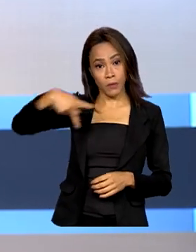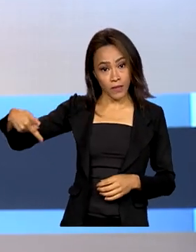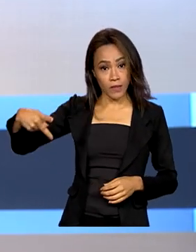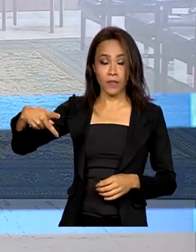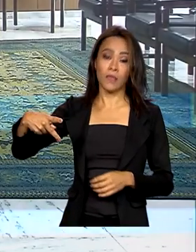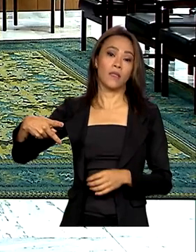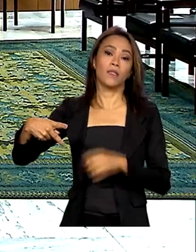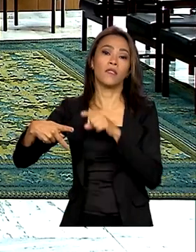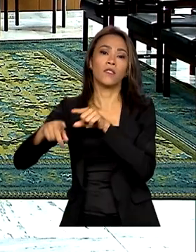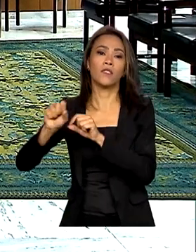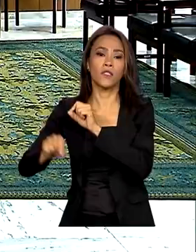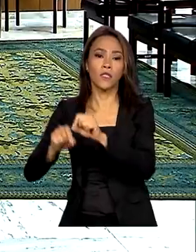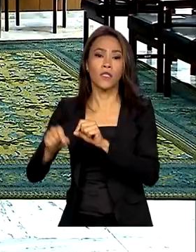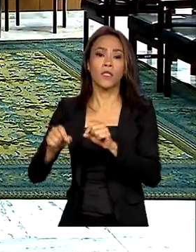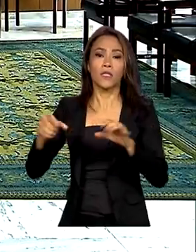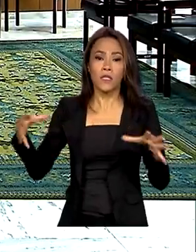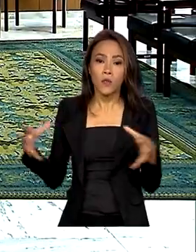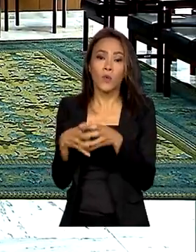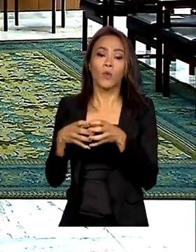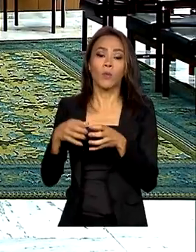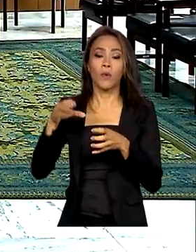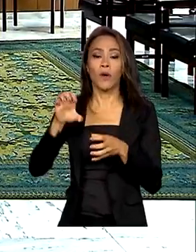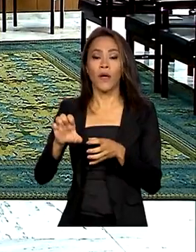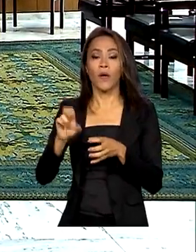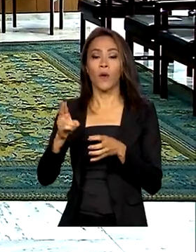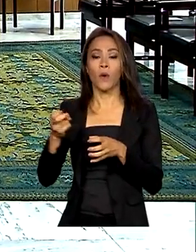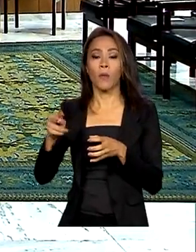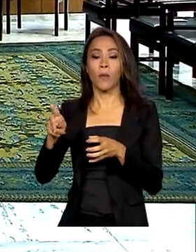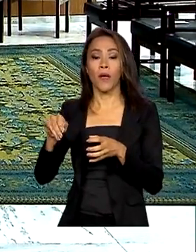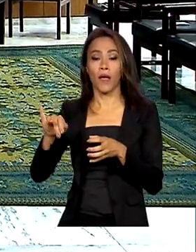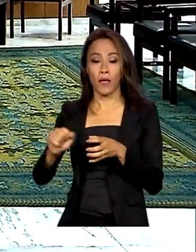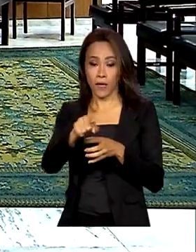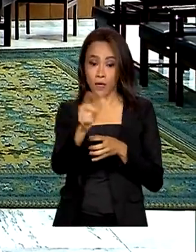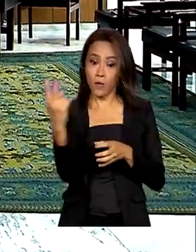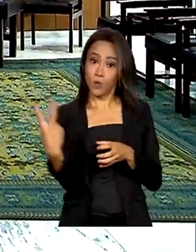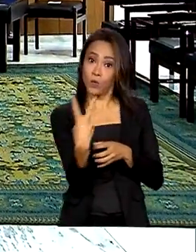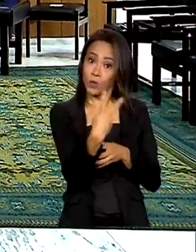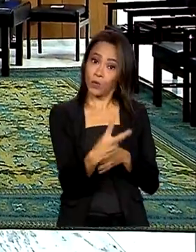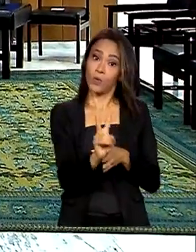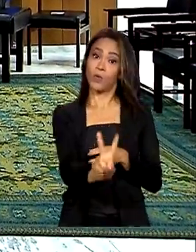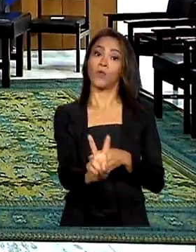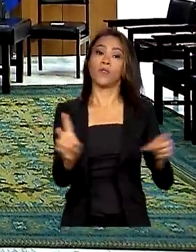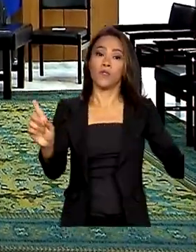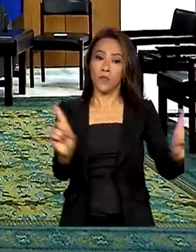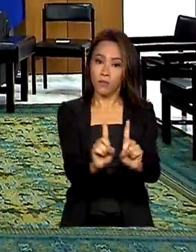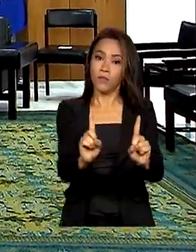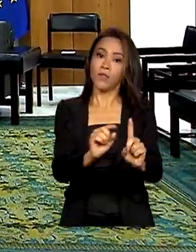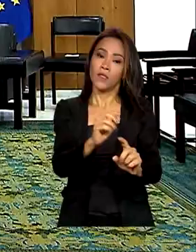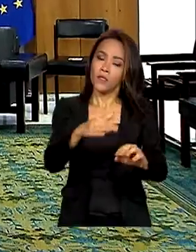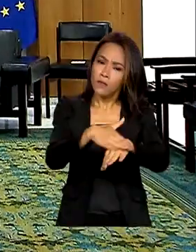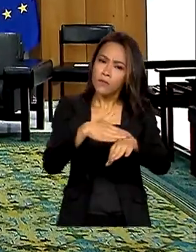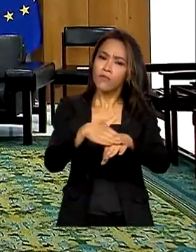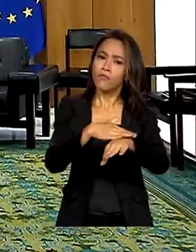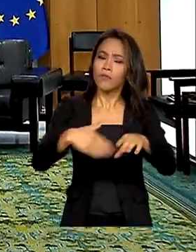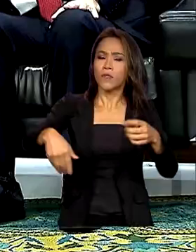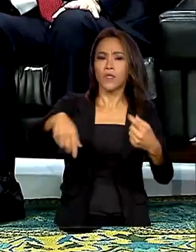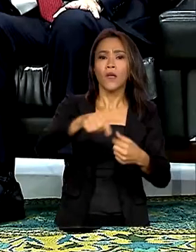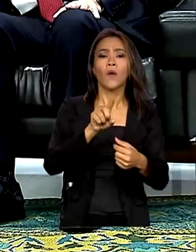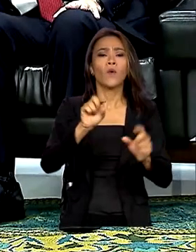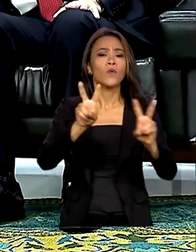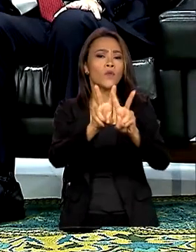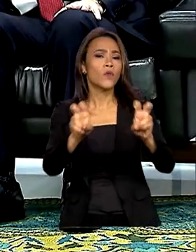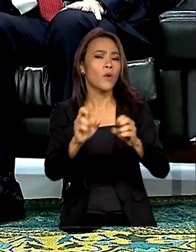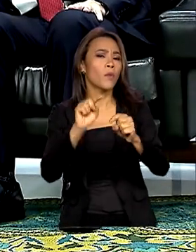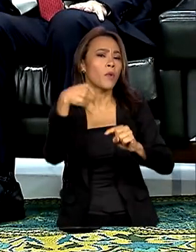Europeia, Franz Timmermans, se reuniu com o presidente em exercício, Geraldo Alckmin. Entre os assuntos, a próxima conferência da ONU